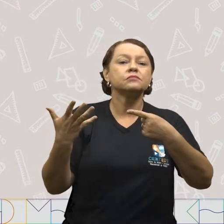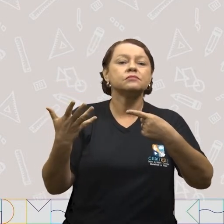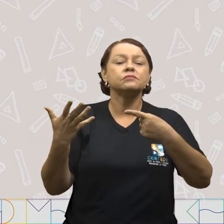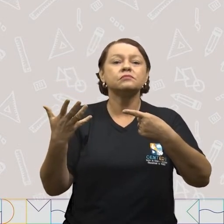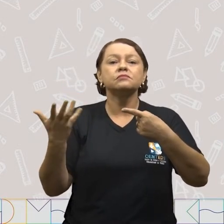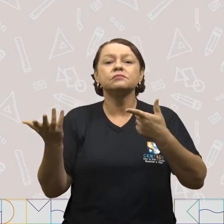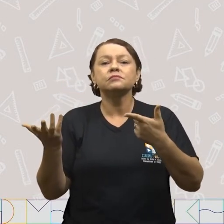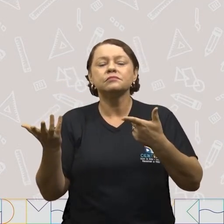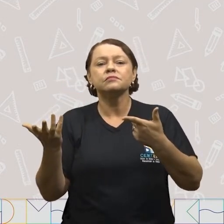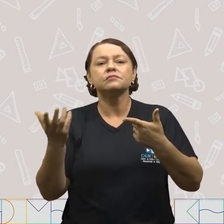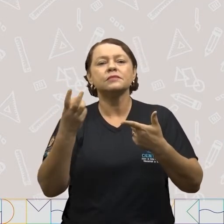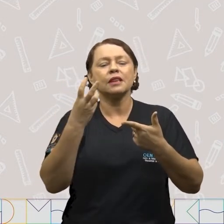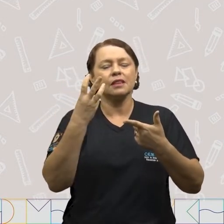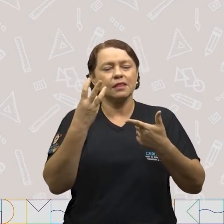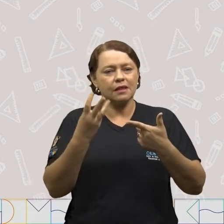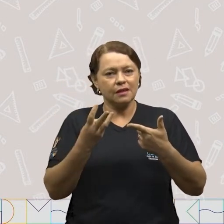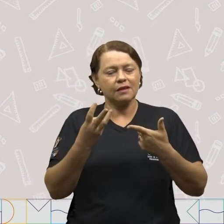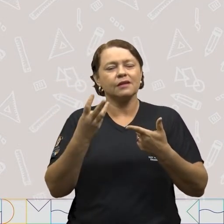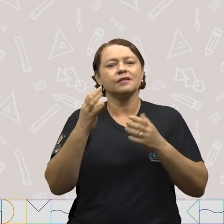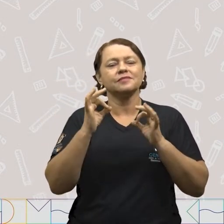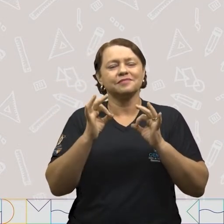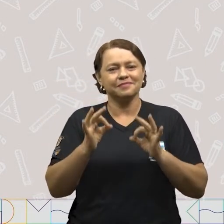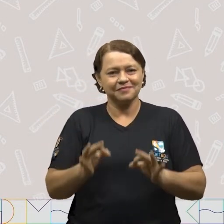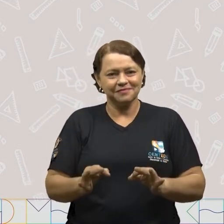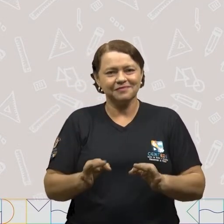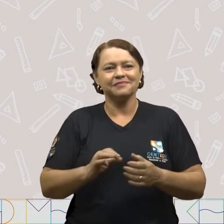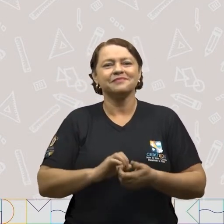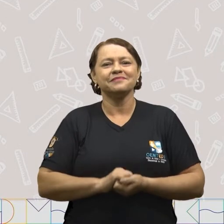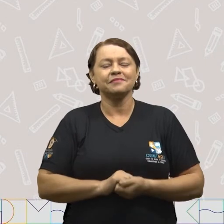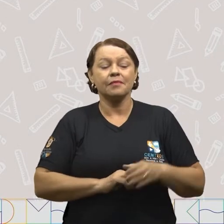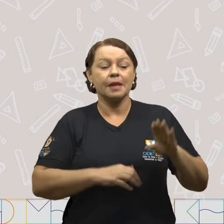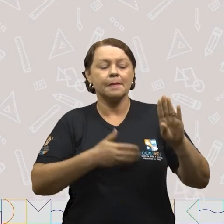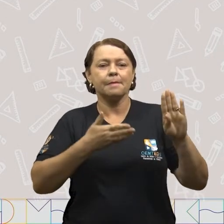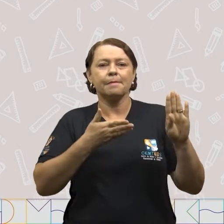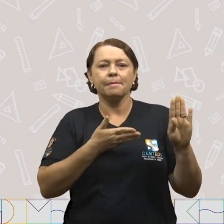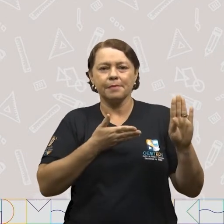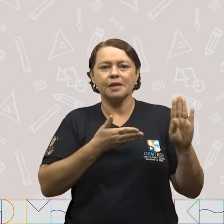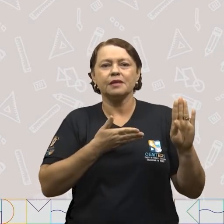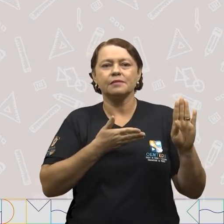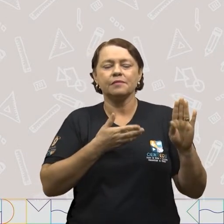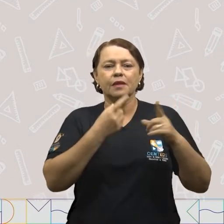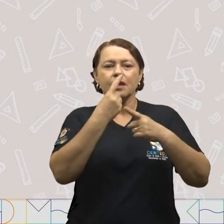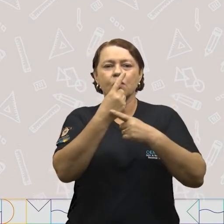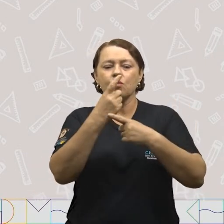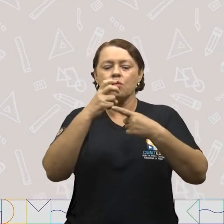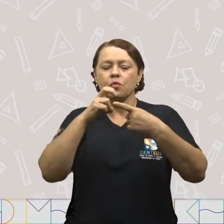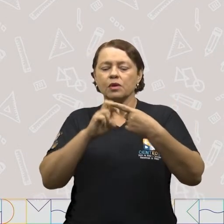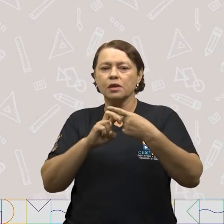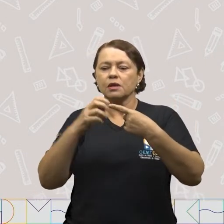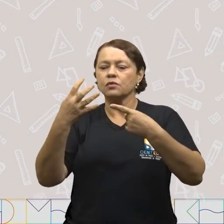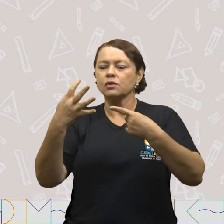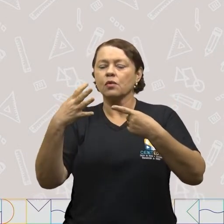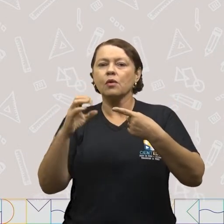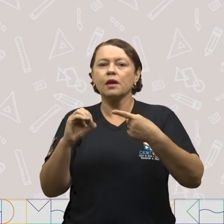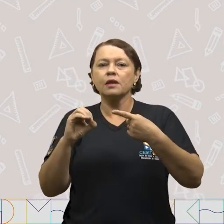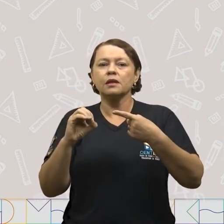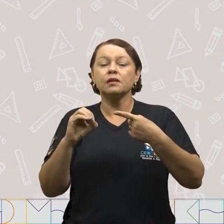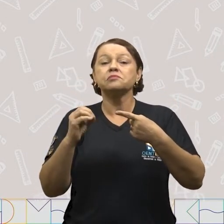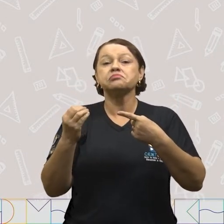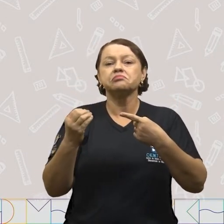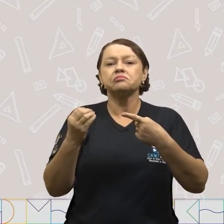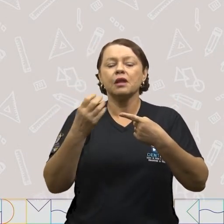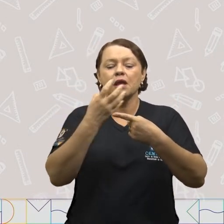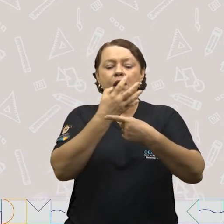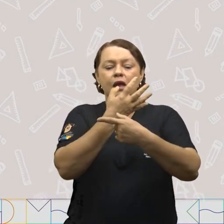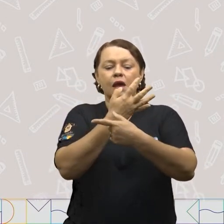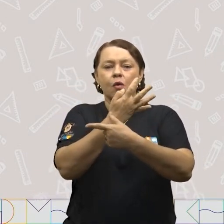Vai ser igual a três. Muito bem. Letra B. A quinta parte de quarenta. Quarenta